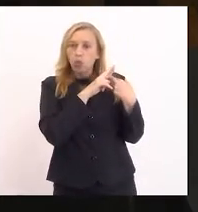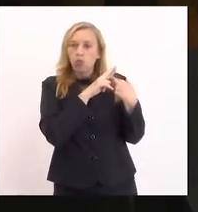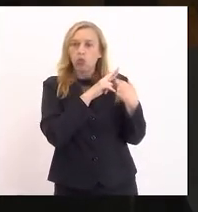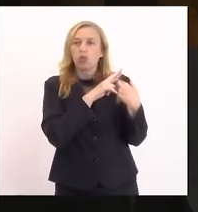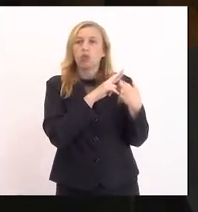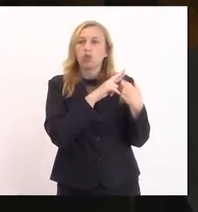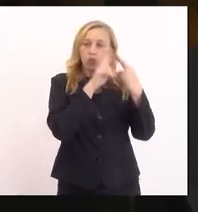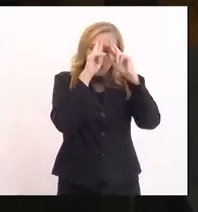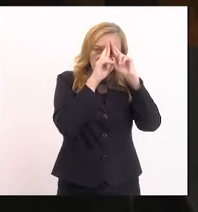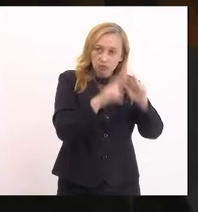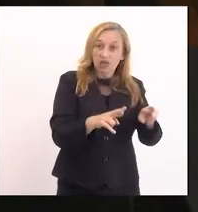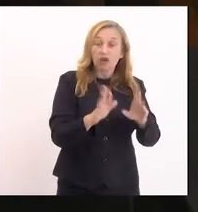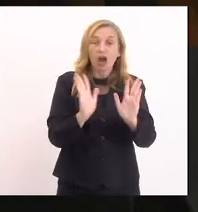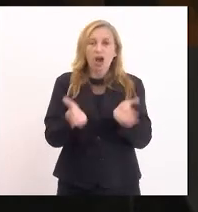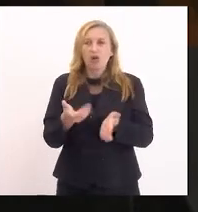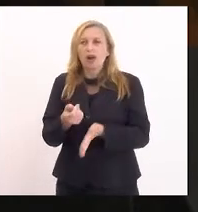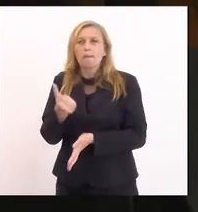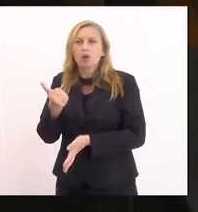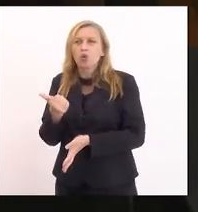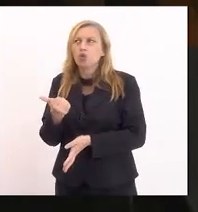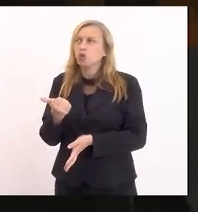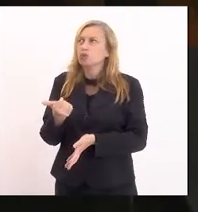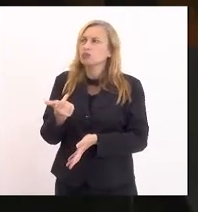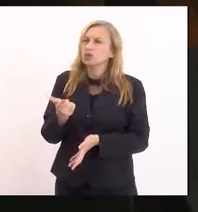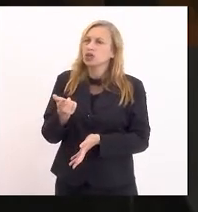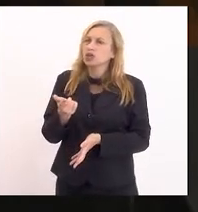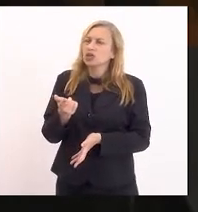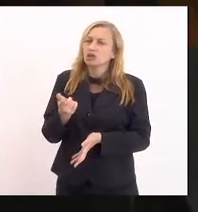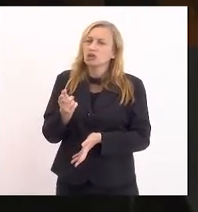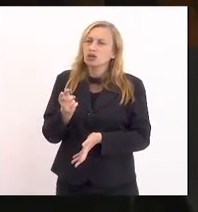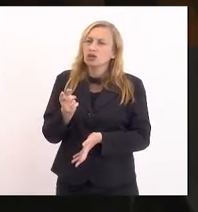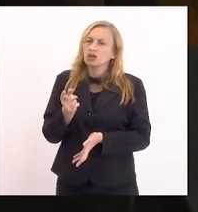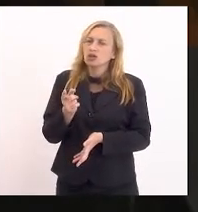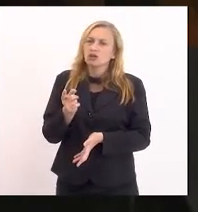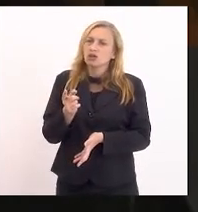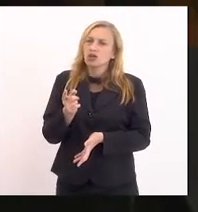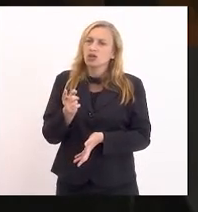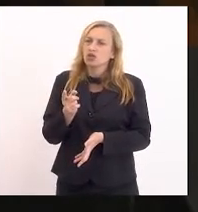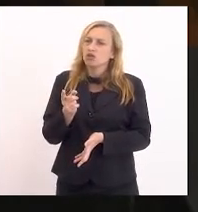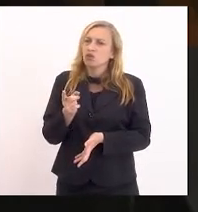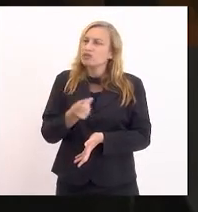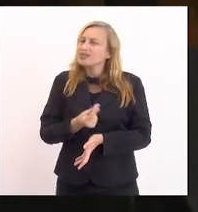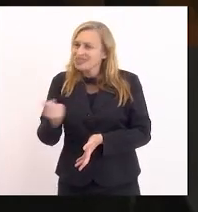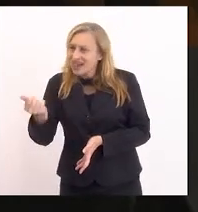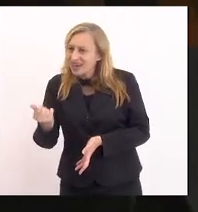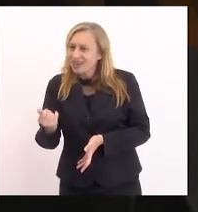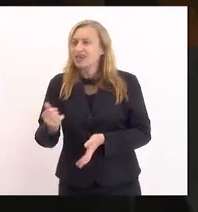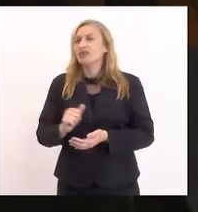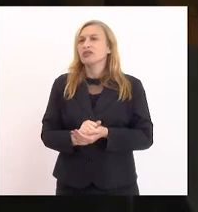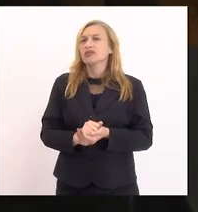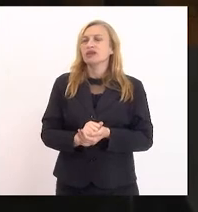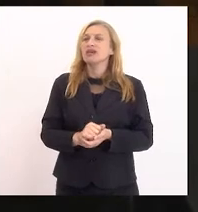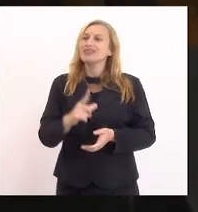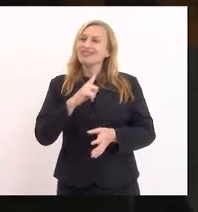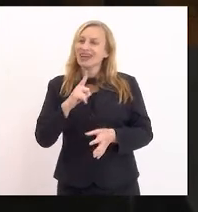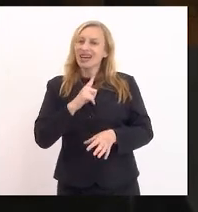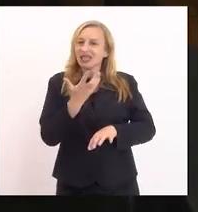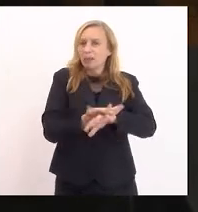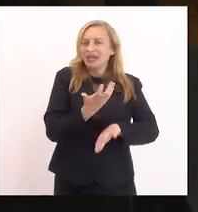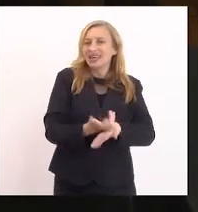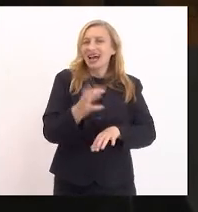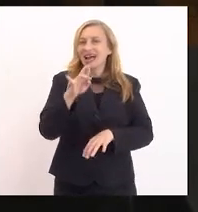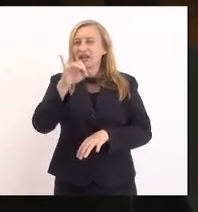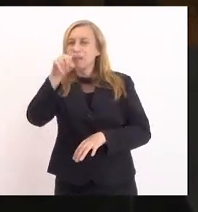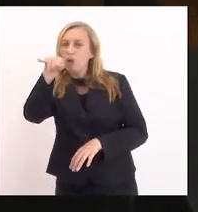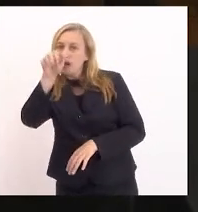Agora, daqui a pouco, eu talvez nem fique durante toda a sessão plenária, haverá um ato na Praça Arariboia